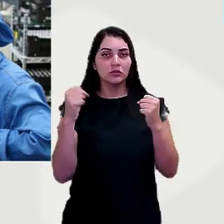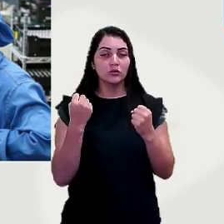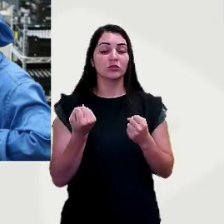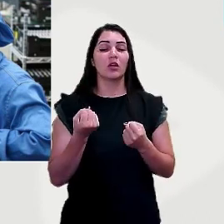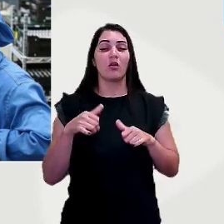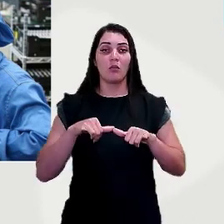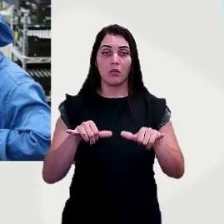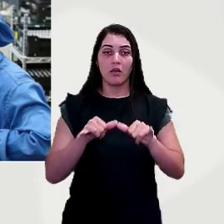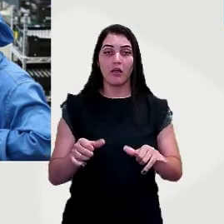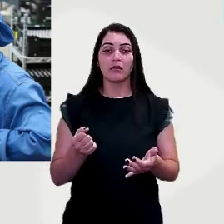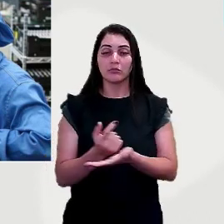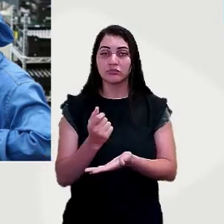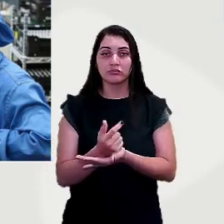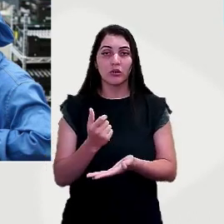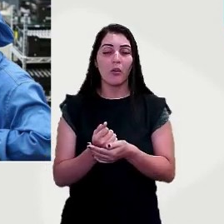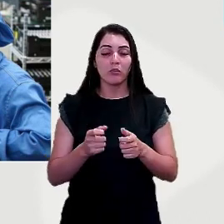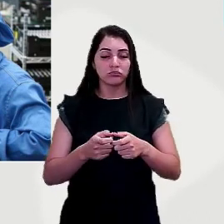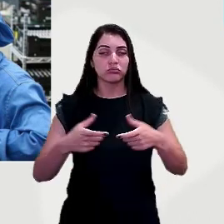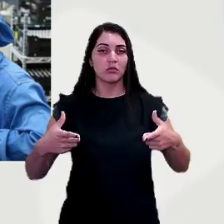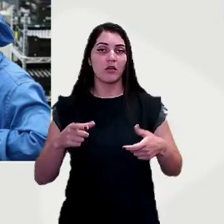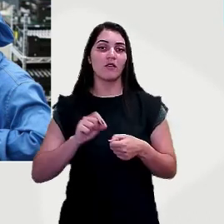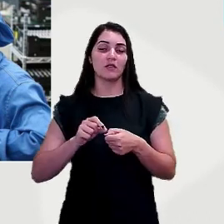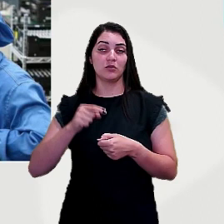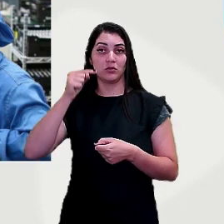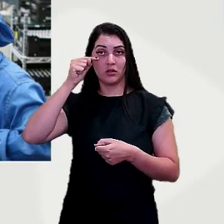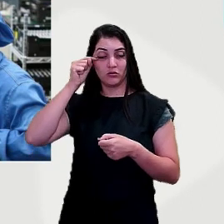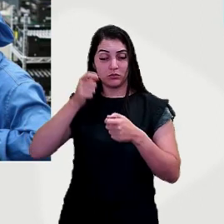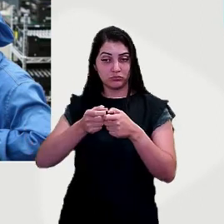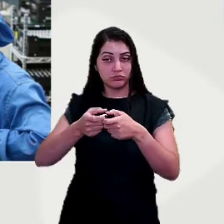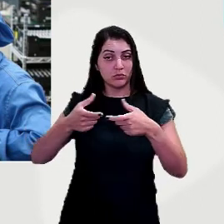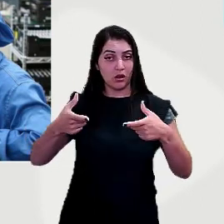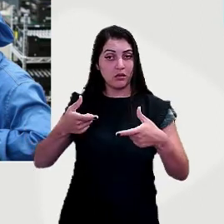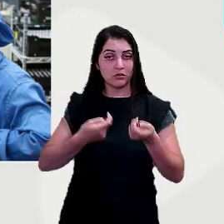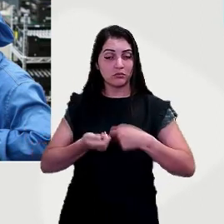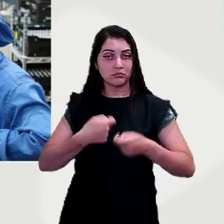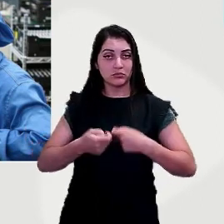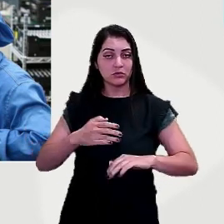isso vai fazer com que a China cresça bastante economicamente,